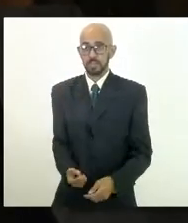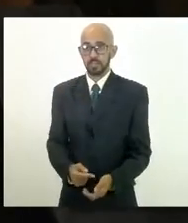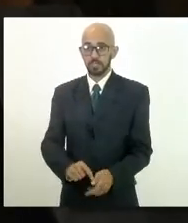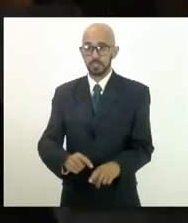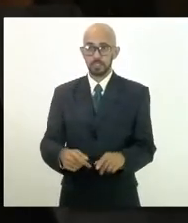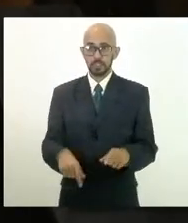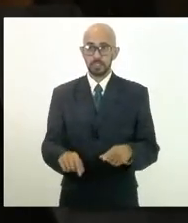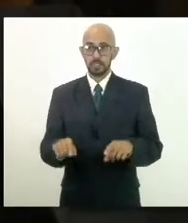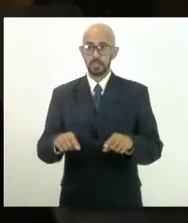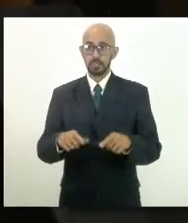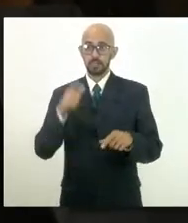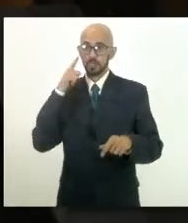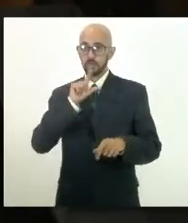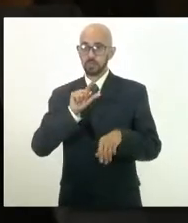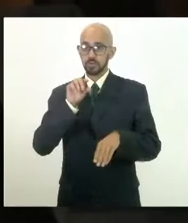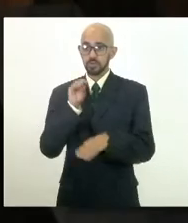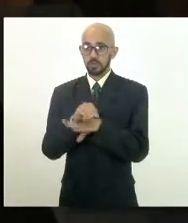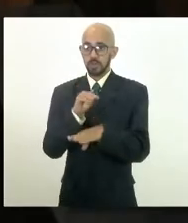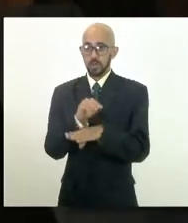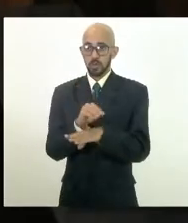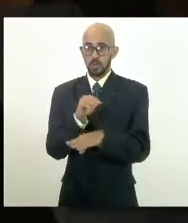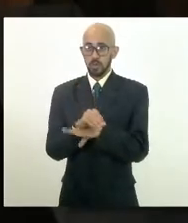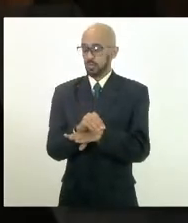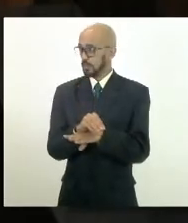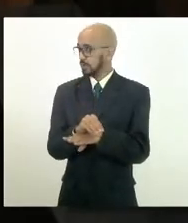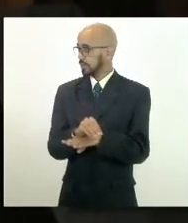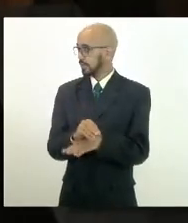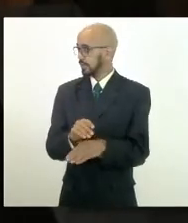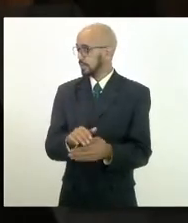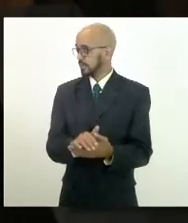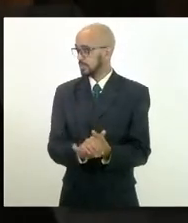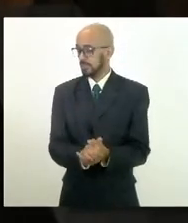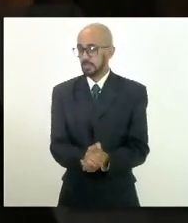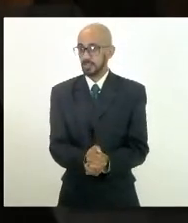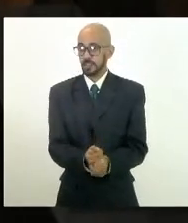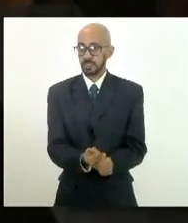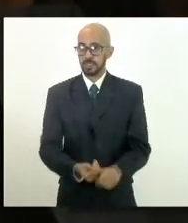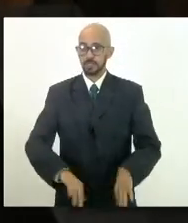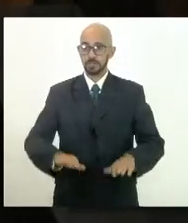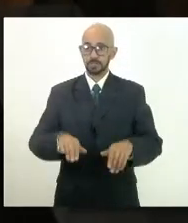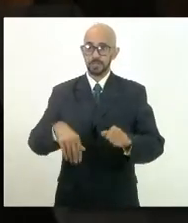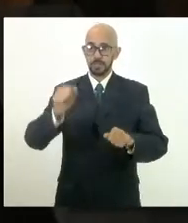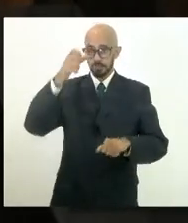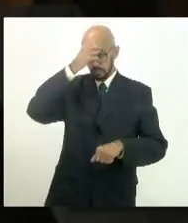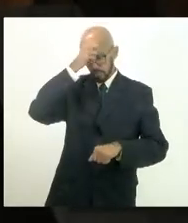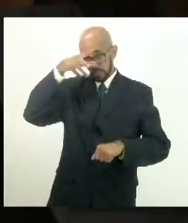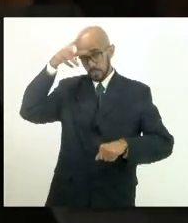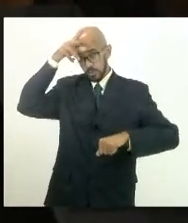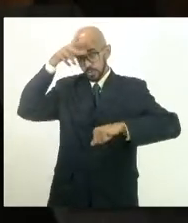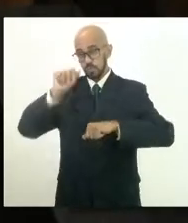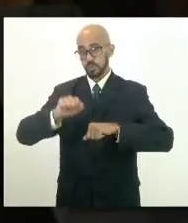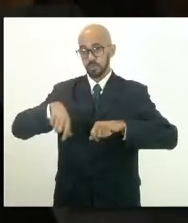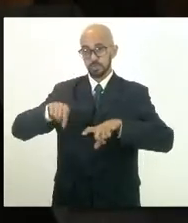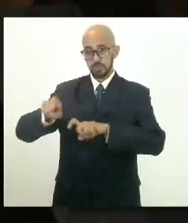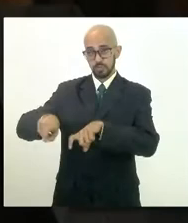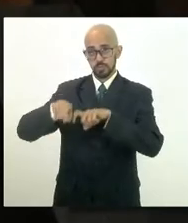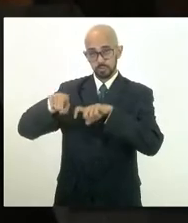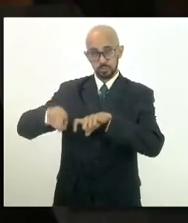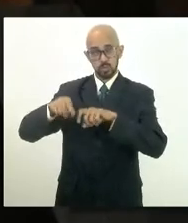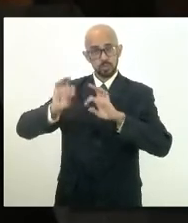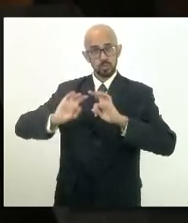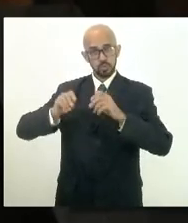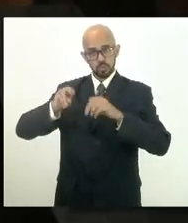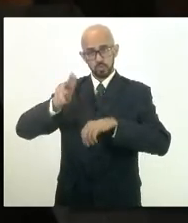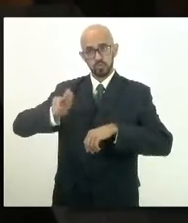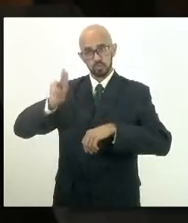bacia. Tem presença as prefeituras, os empresários, os agricultores, todo mundo que usa água, o uso múltiplo